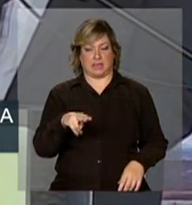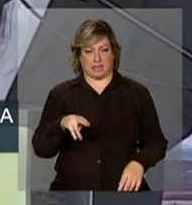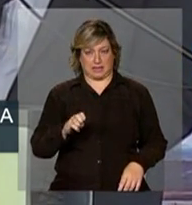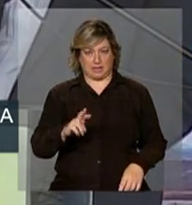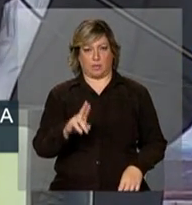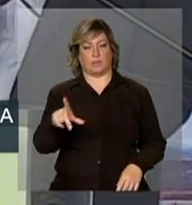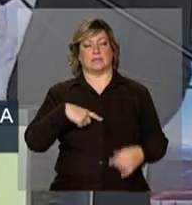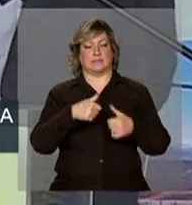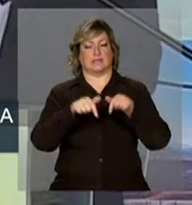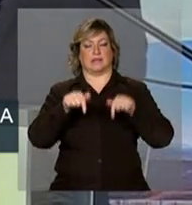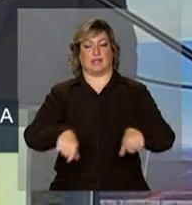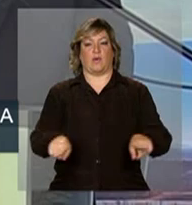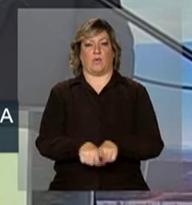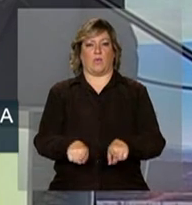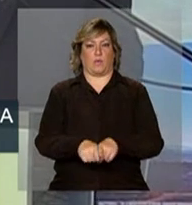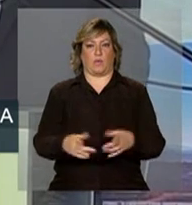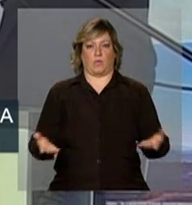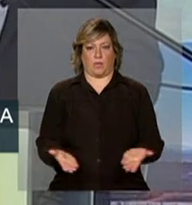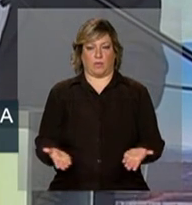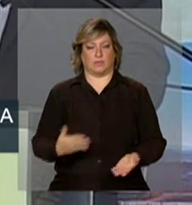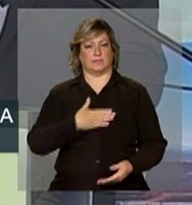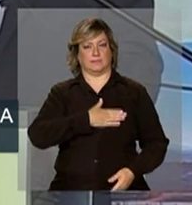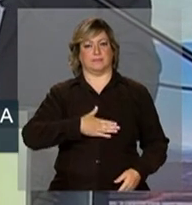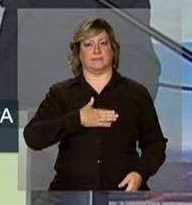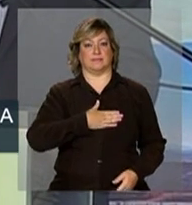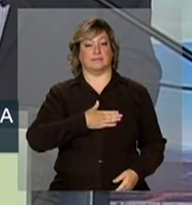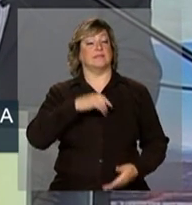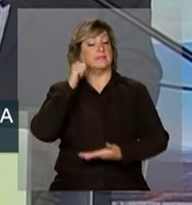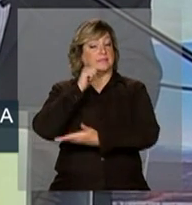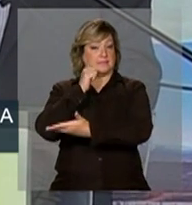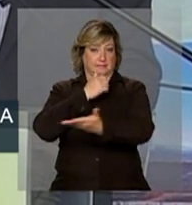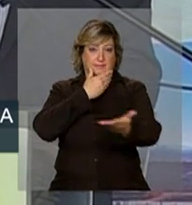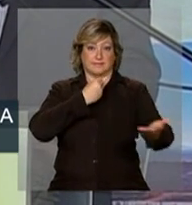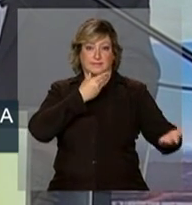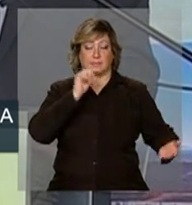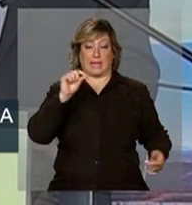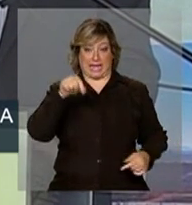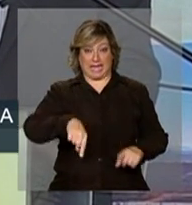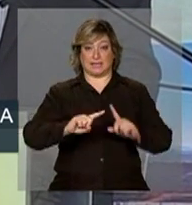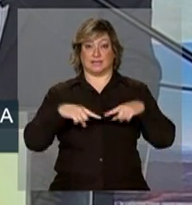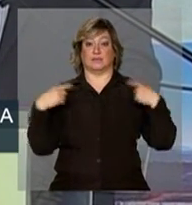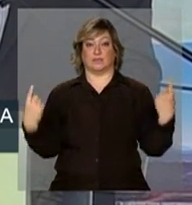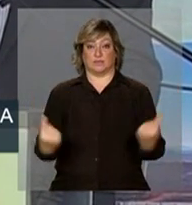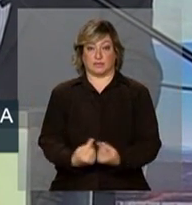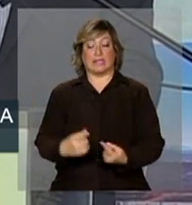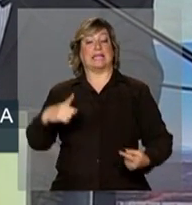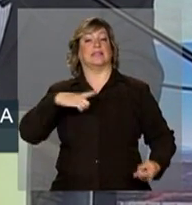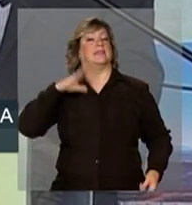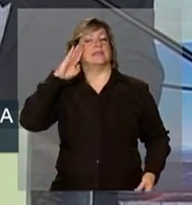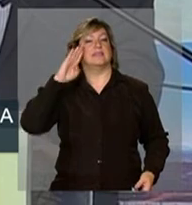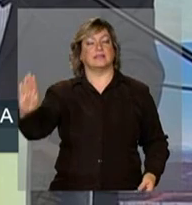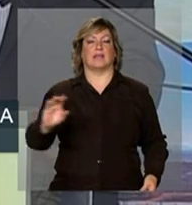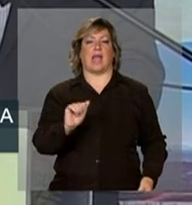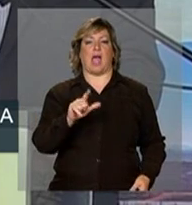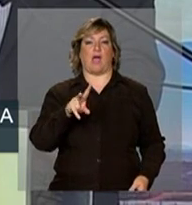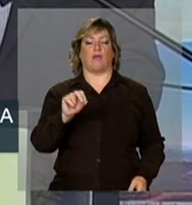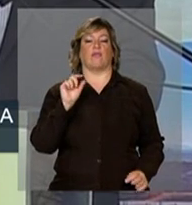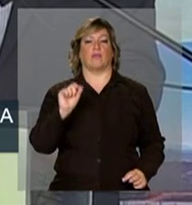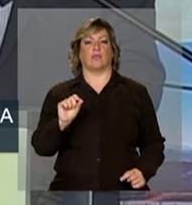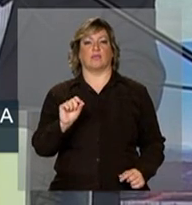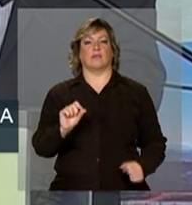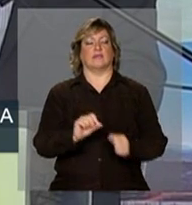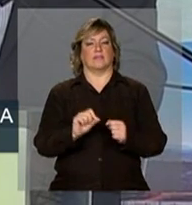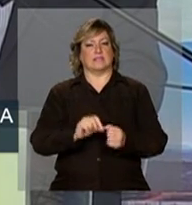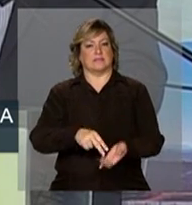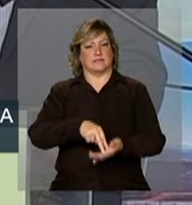também conosco, nos honrando com essa festa. Senhoras e senhores, essa solenidade tem como objetivo reafirmar a confiança que